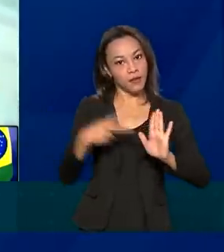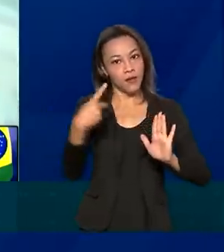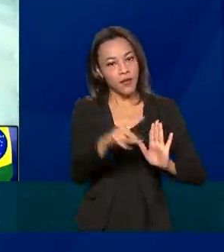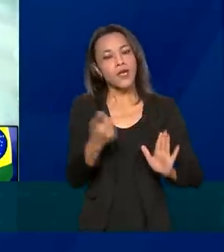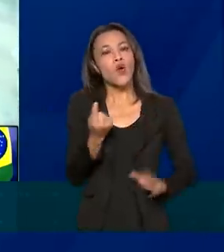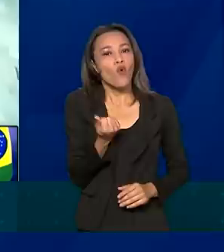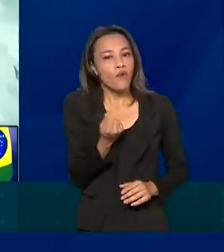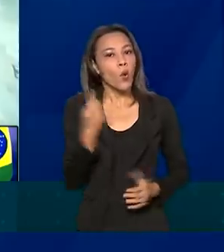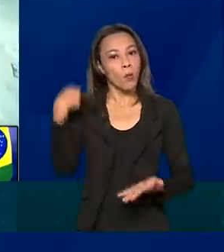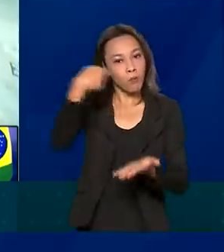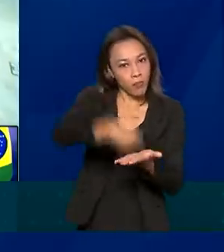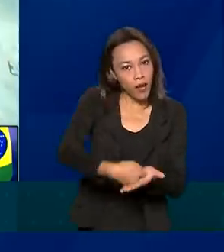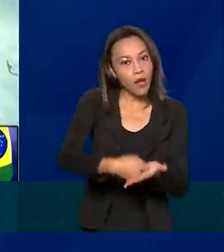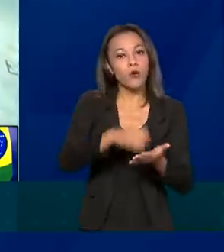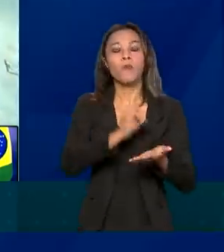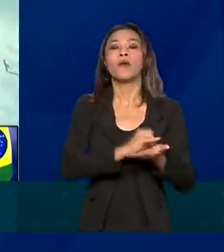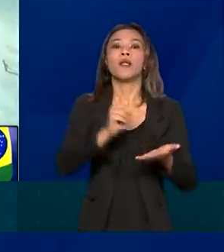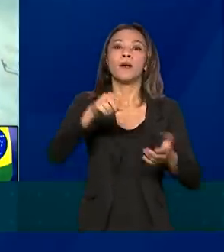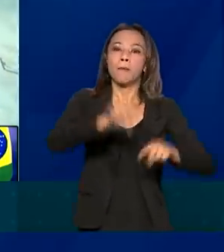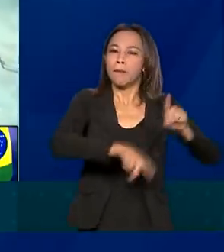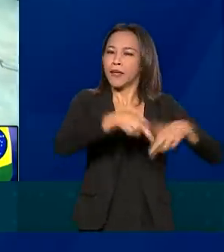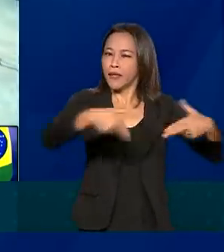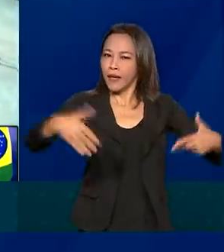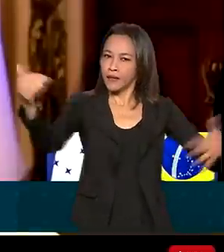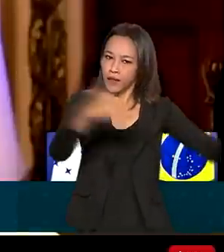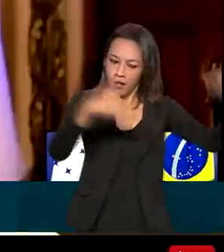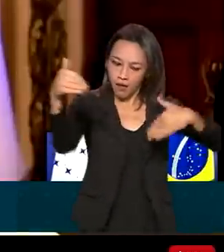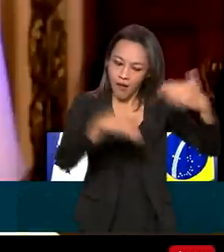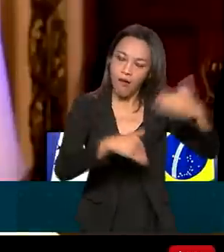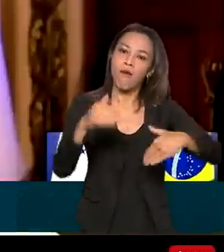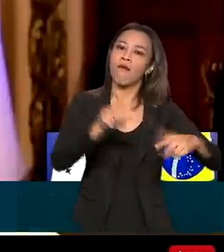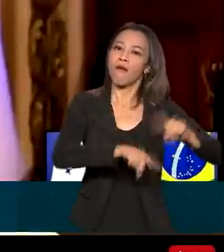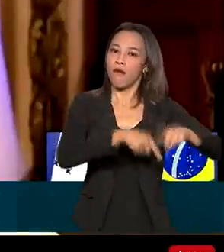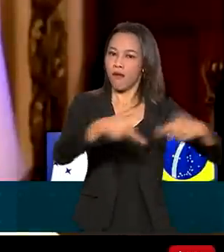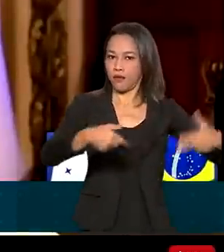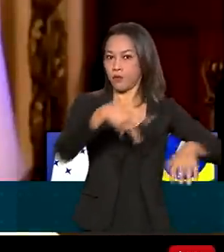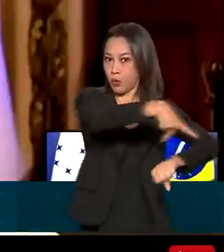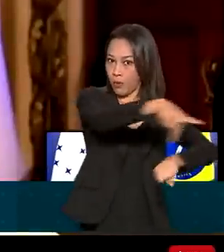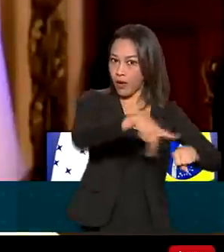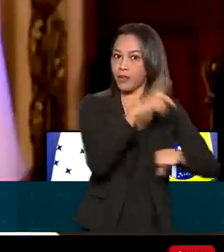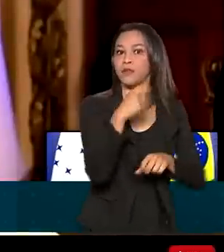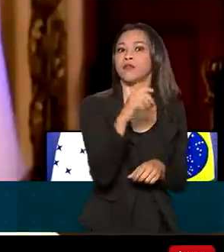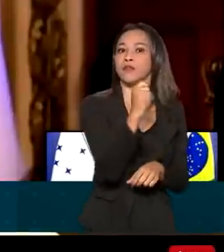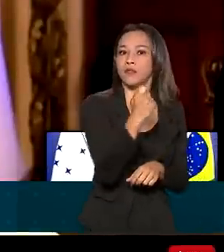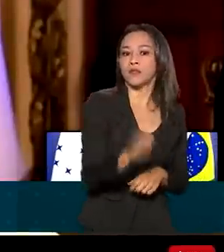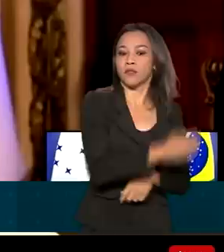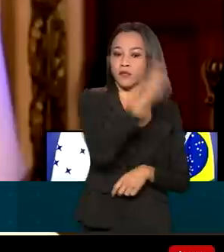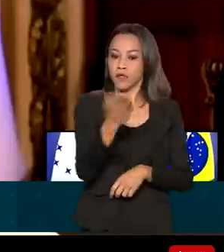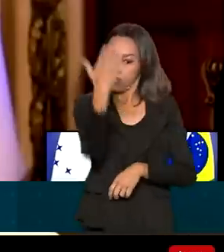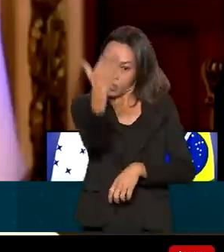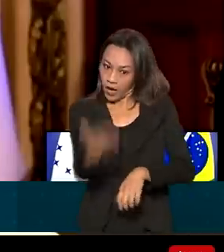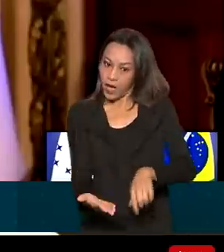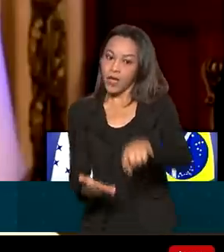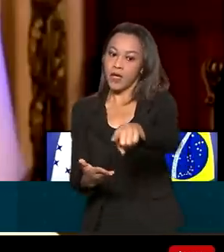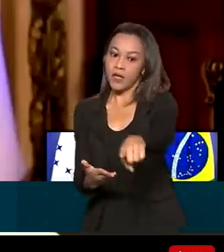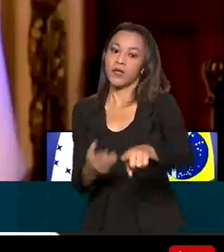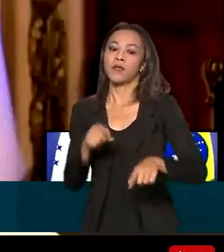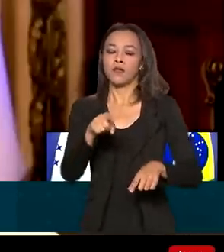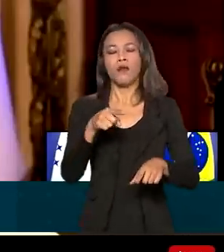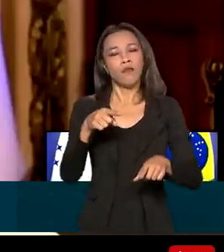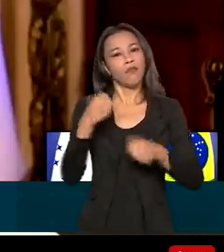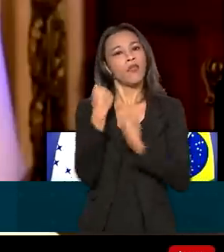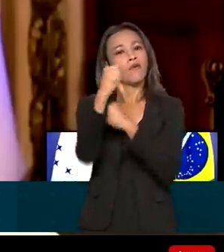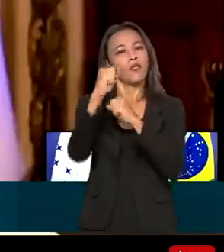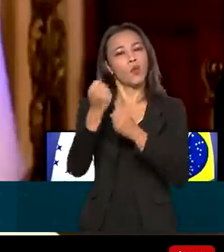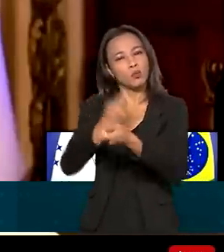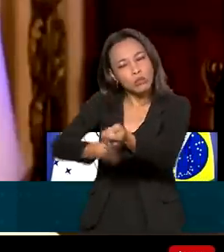pagos pela importação de produtos de países do Mercosul. Já o presidente paraguaio, Abdo Benítez, defendeu o diálogo e